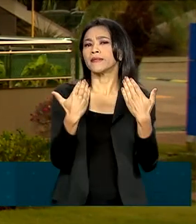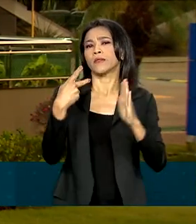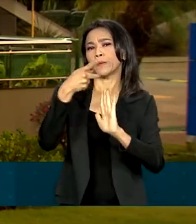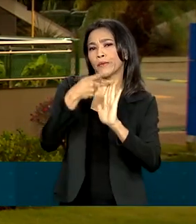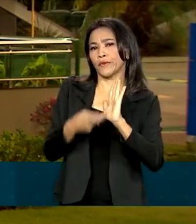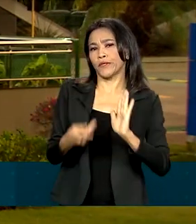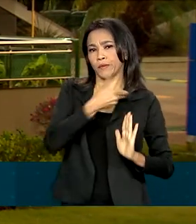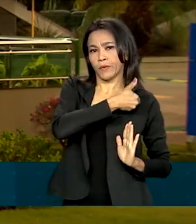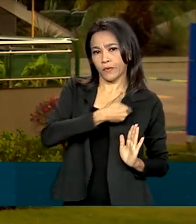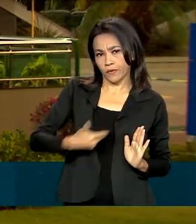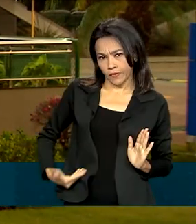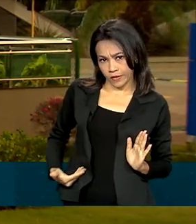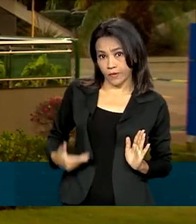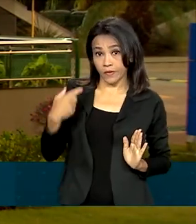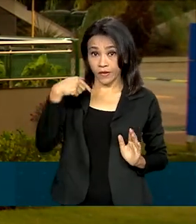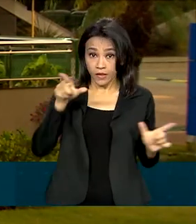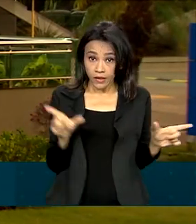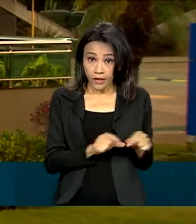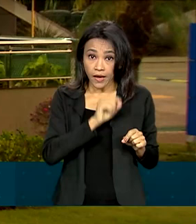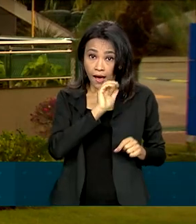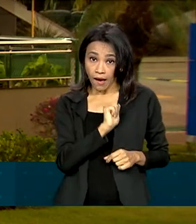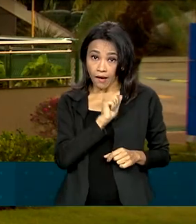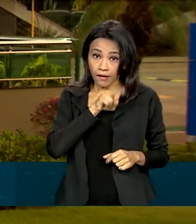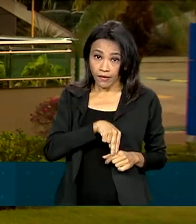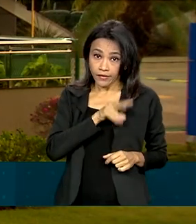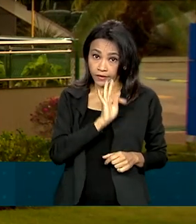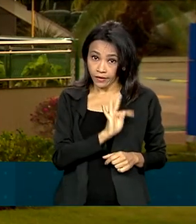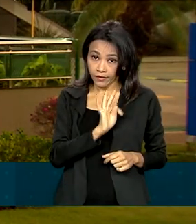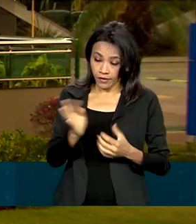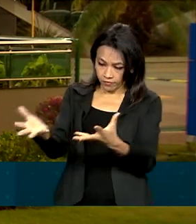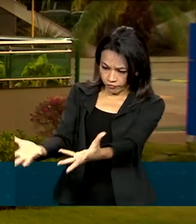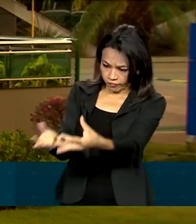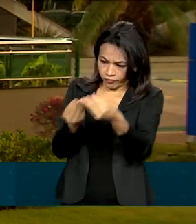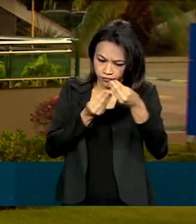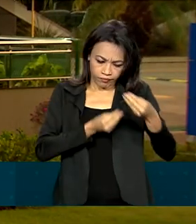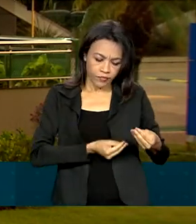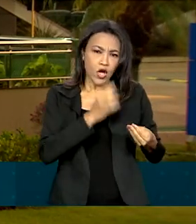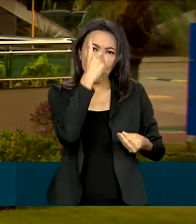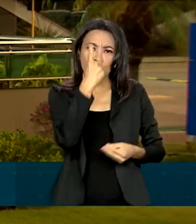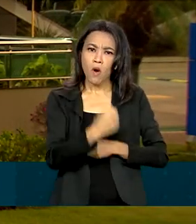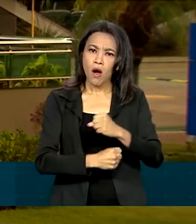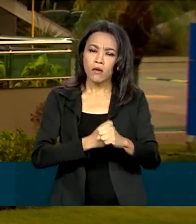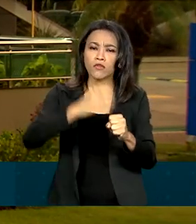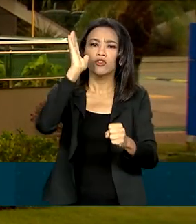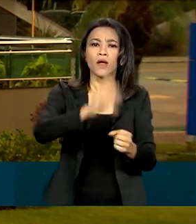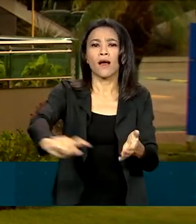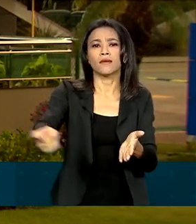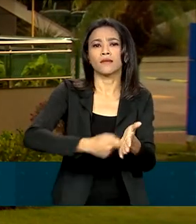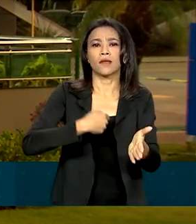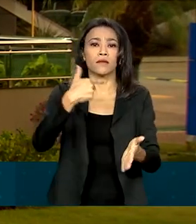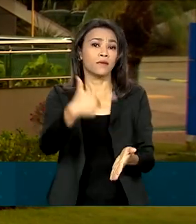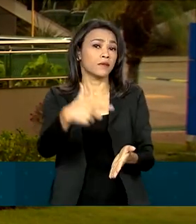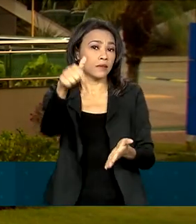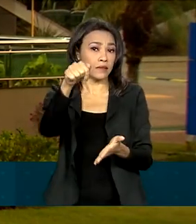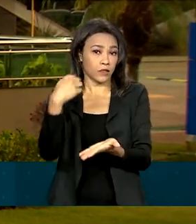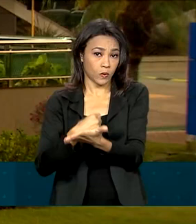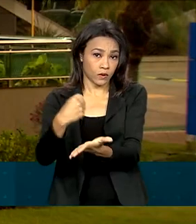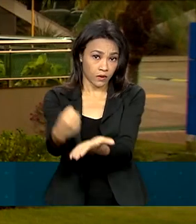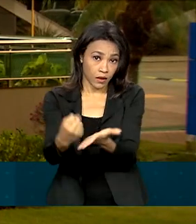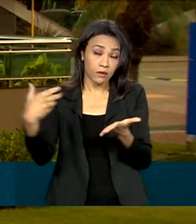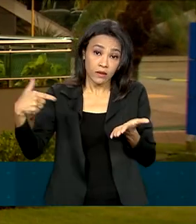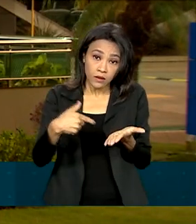e Agência Nacional de Transportes Terrestres. Em um ano, já foram assinados 27 contratos que